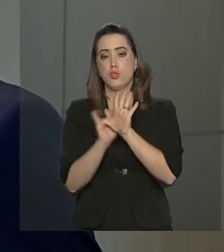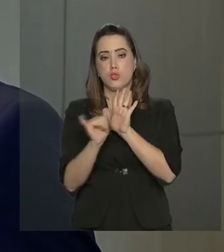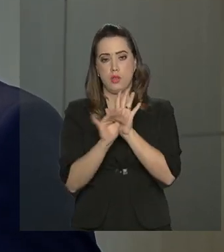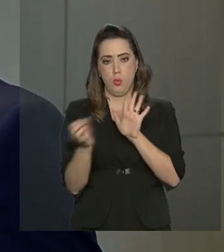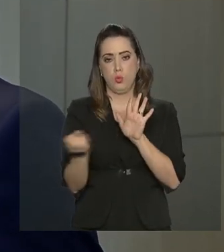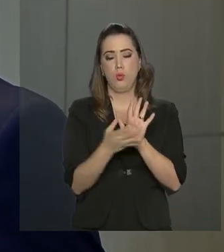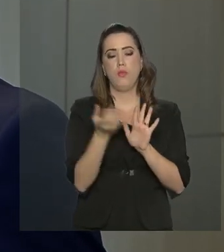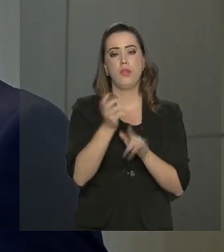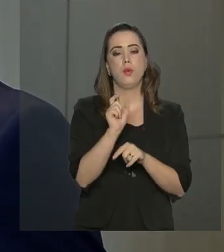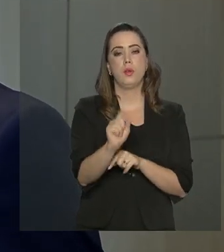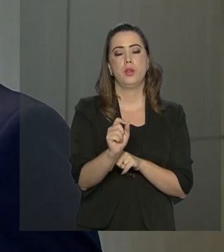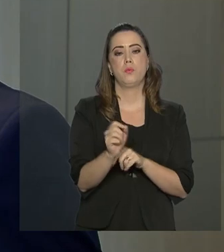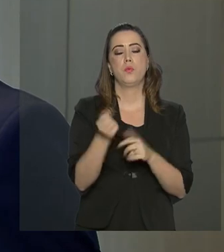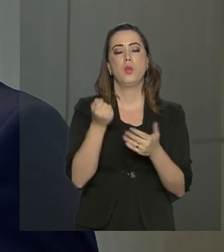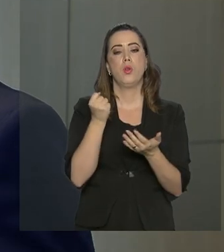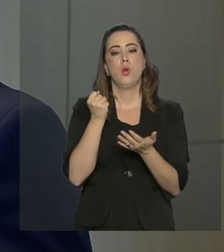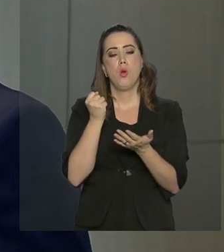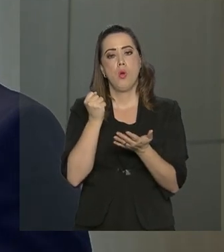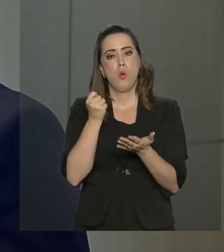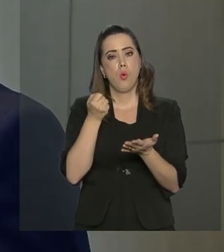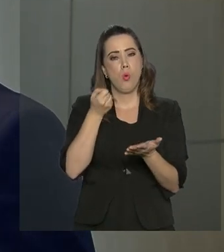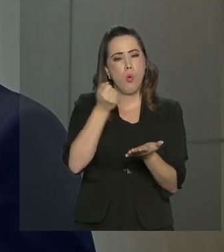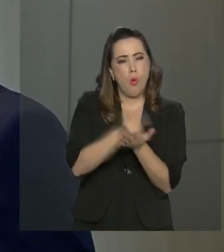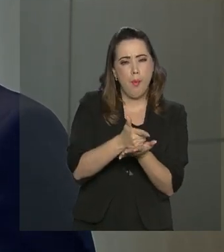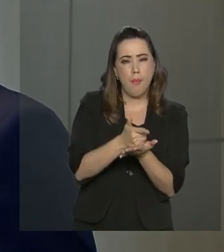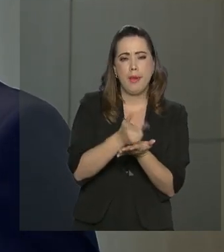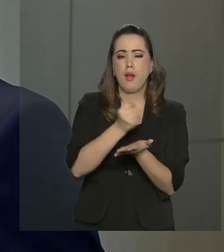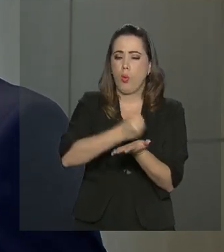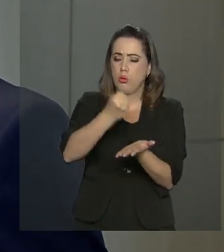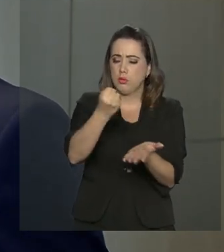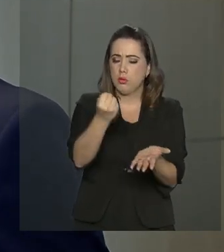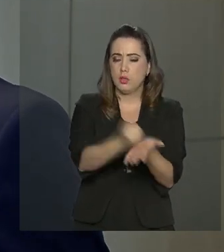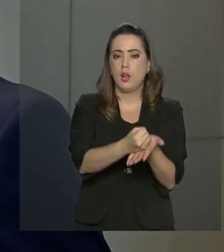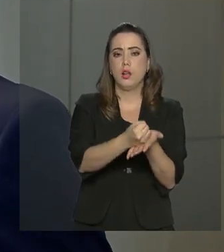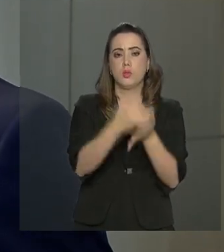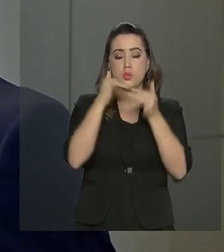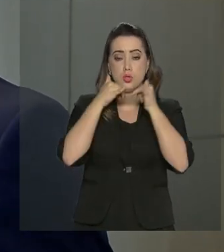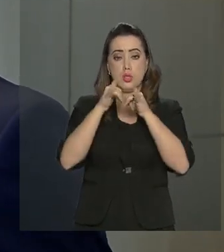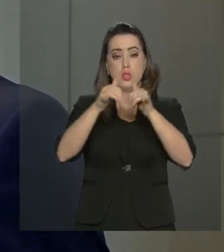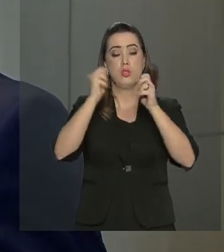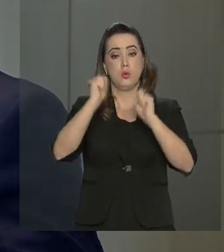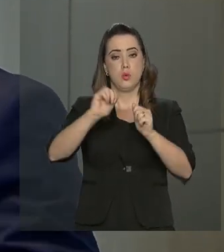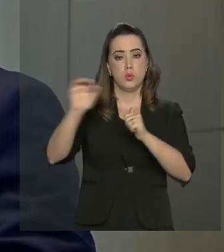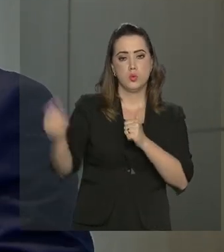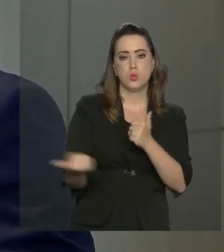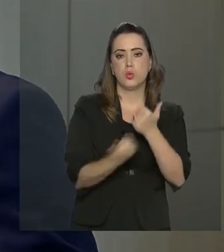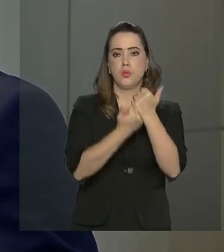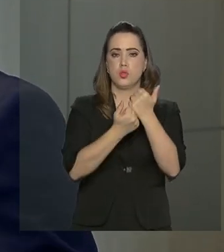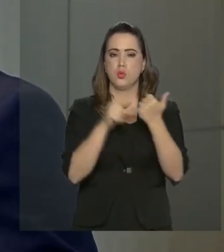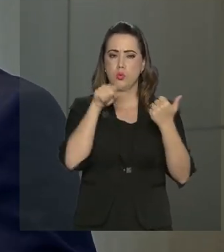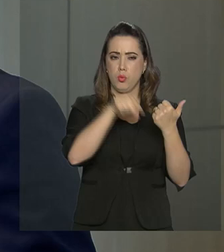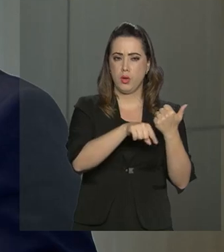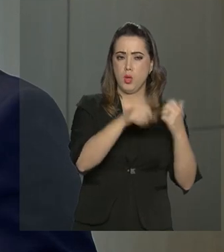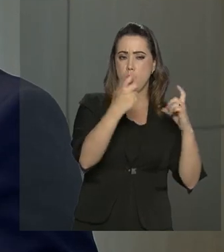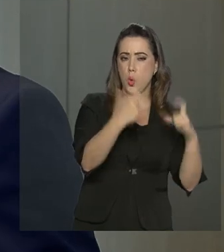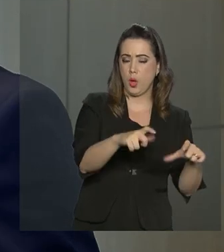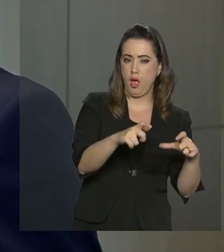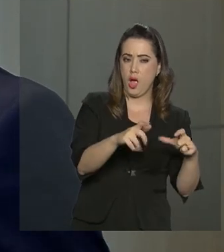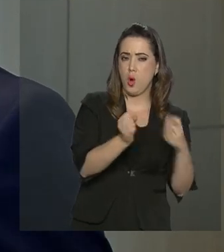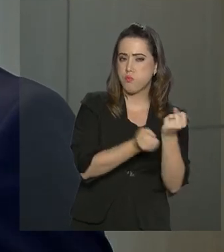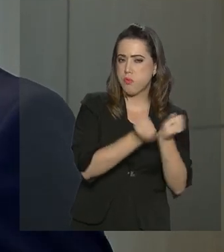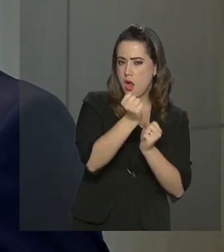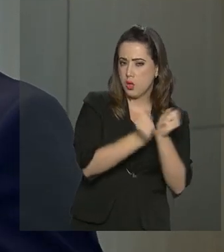contratar uma energia e potência que substitua tanto a geração local